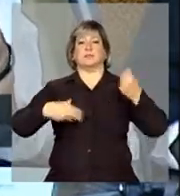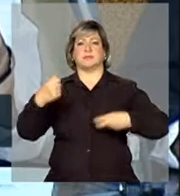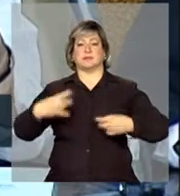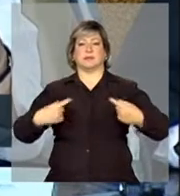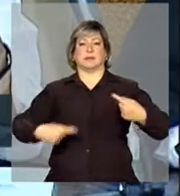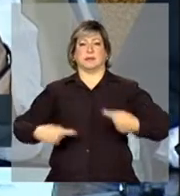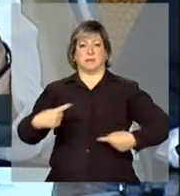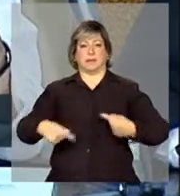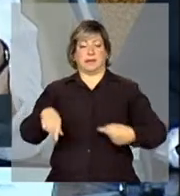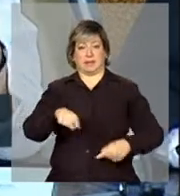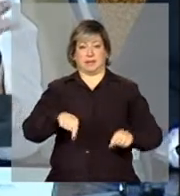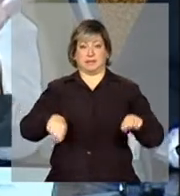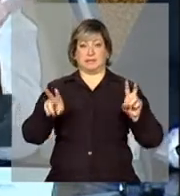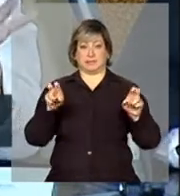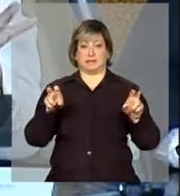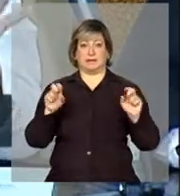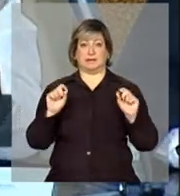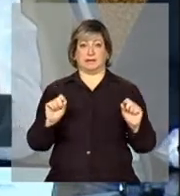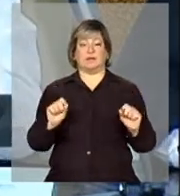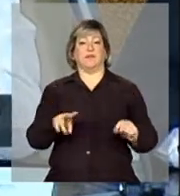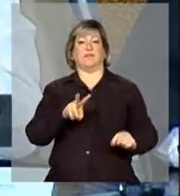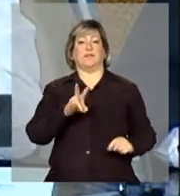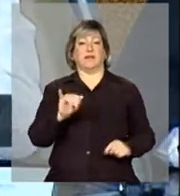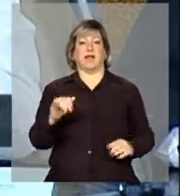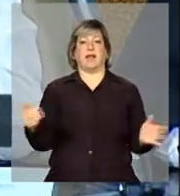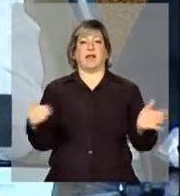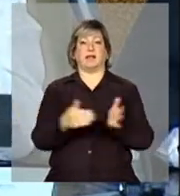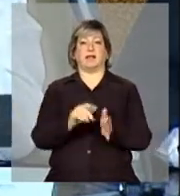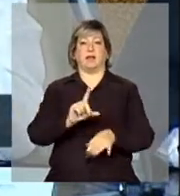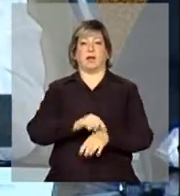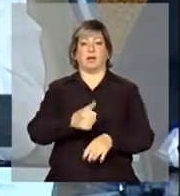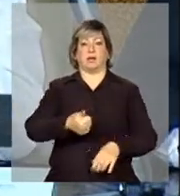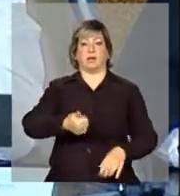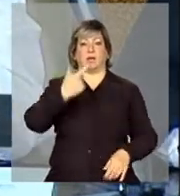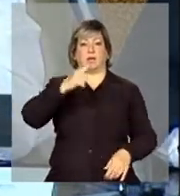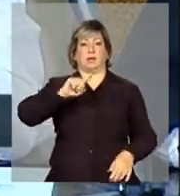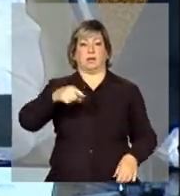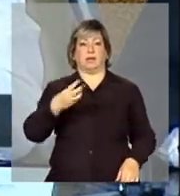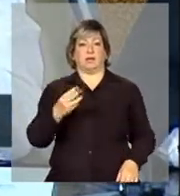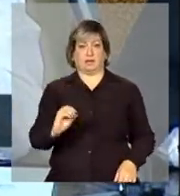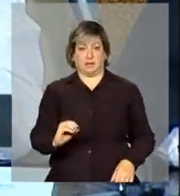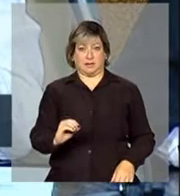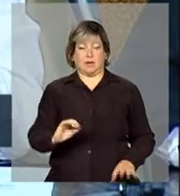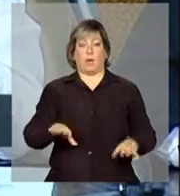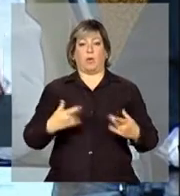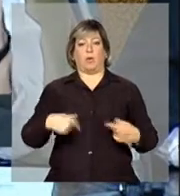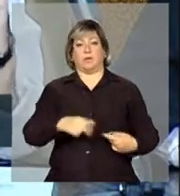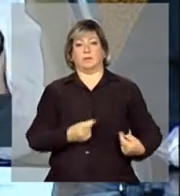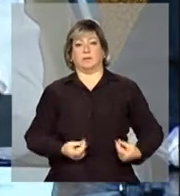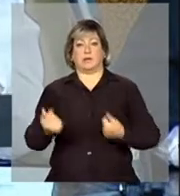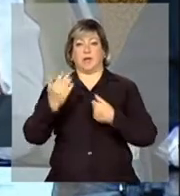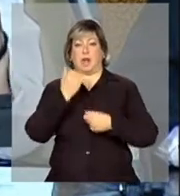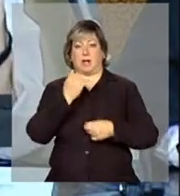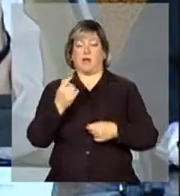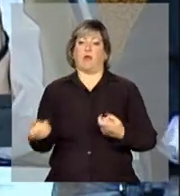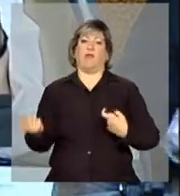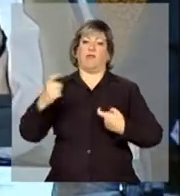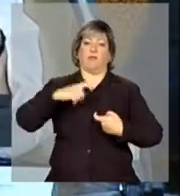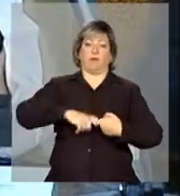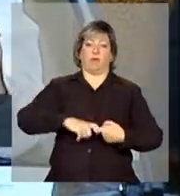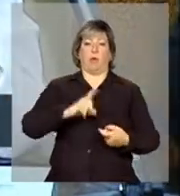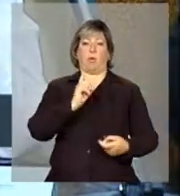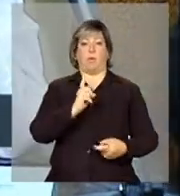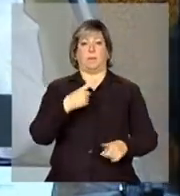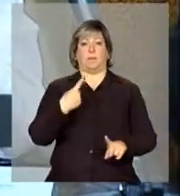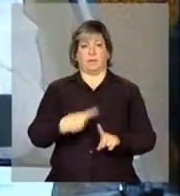tema irão até às 12h30, quando sairemos para o almoço, para voltar às 13h30,